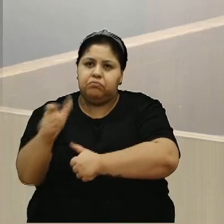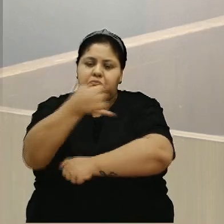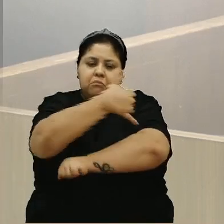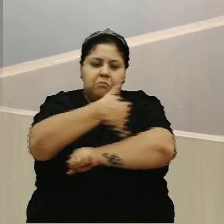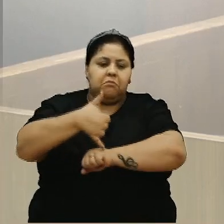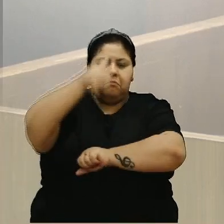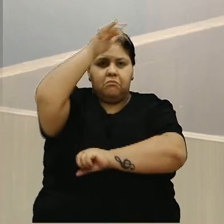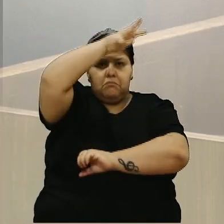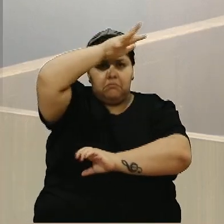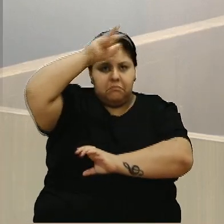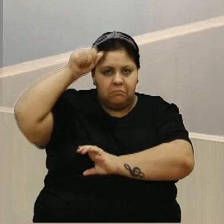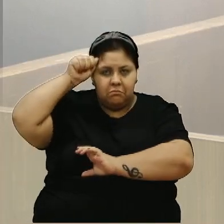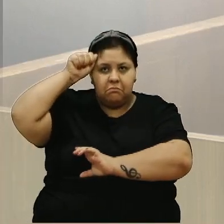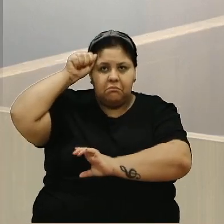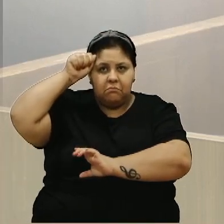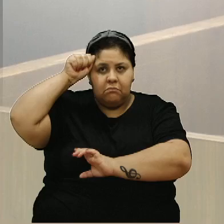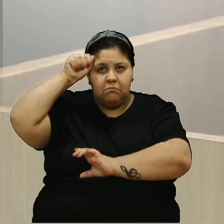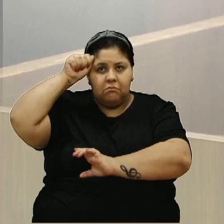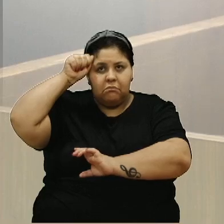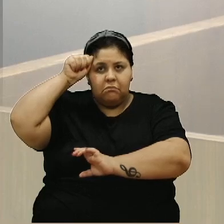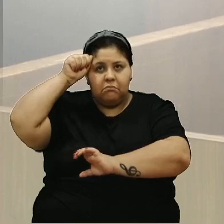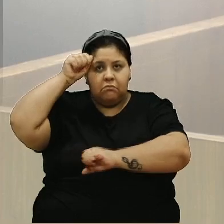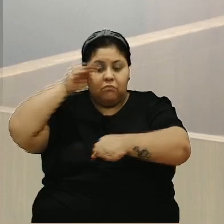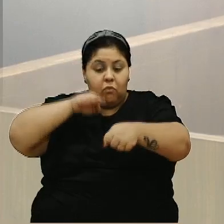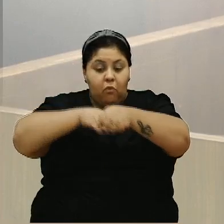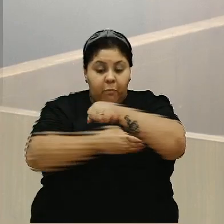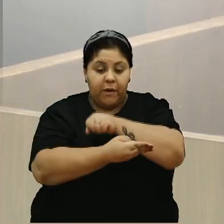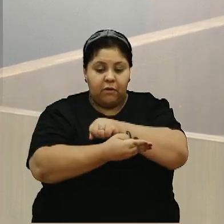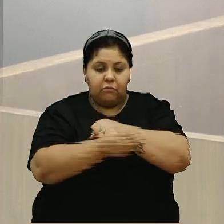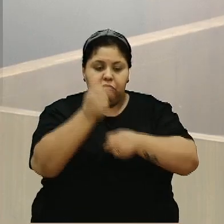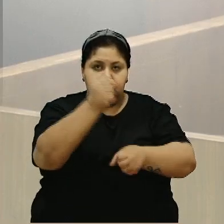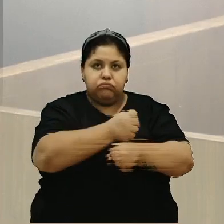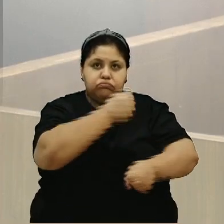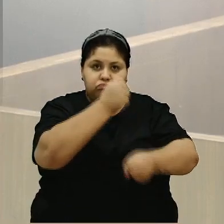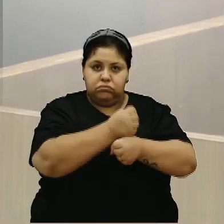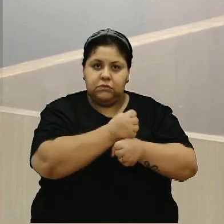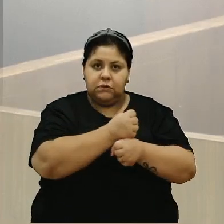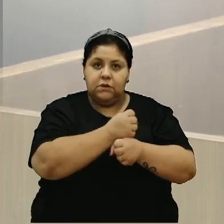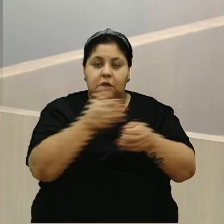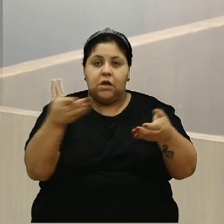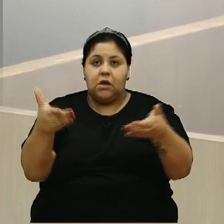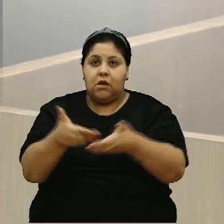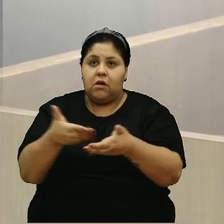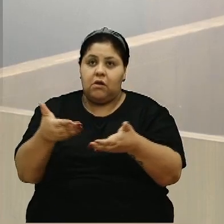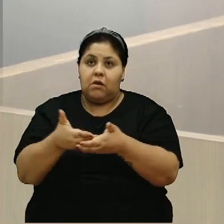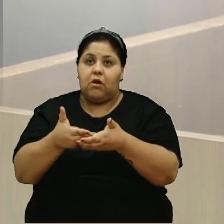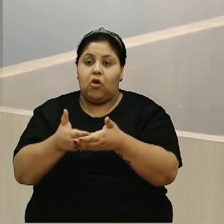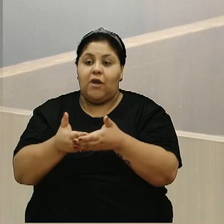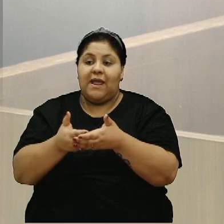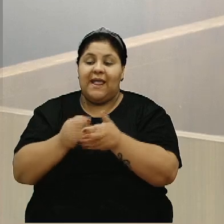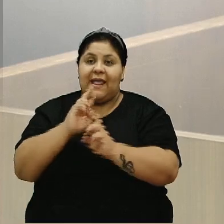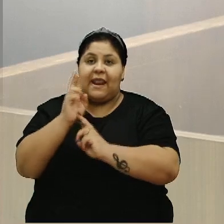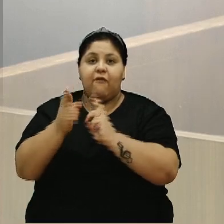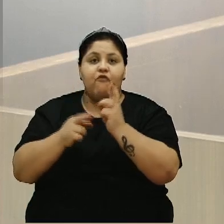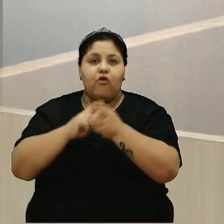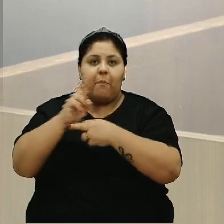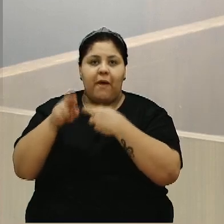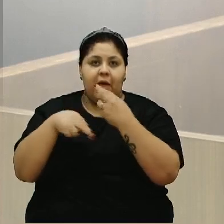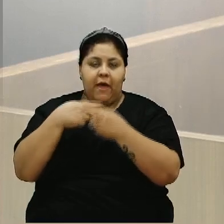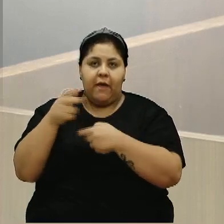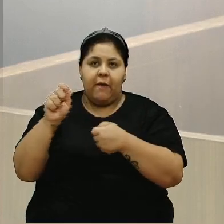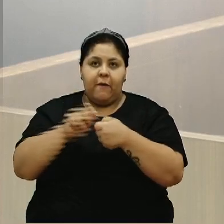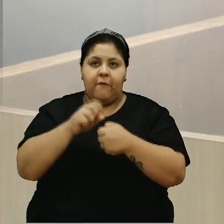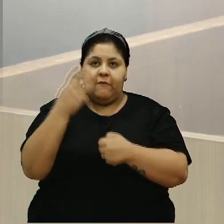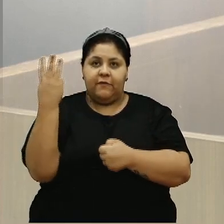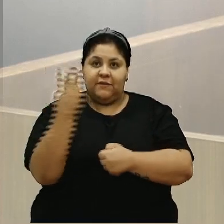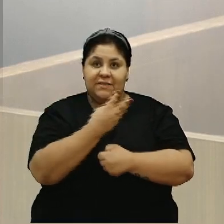Metroplan, e era para ser o banco de materiais de construção lá na 453. Agora, está sendo reformado, fizemos três